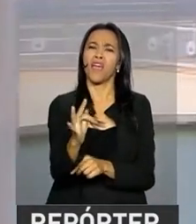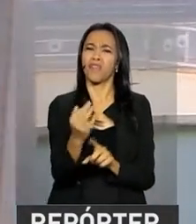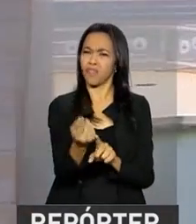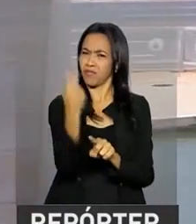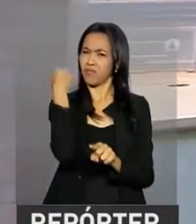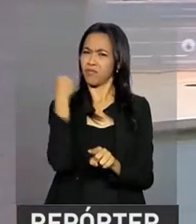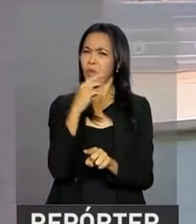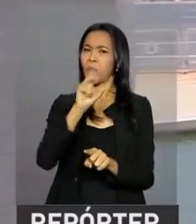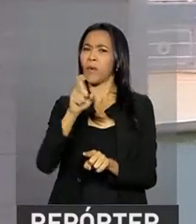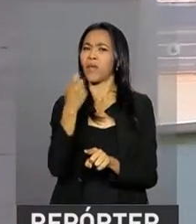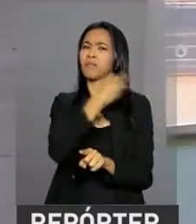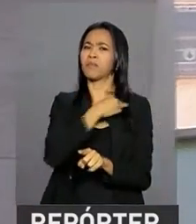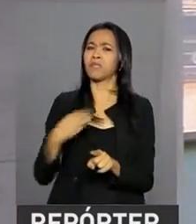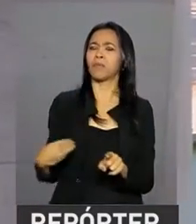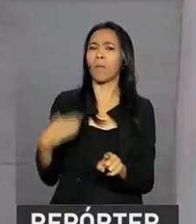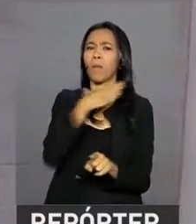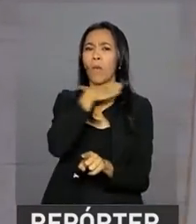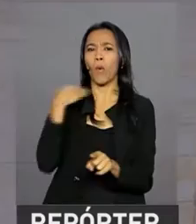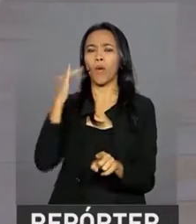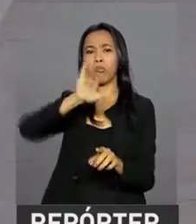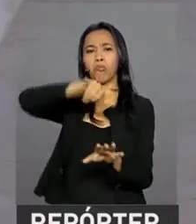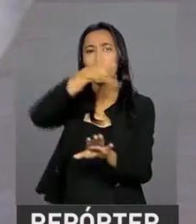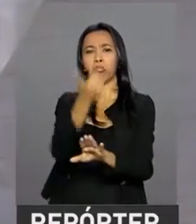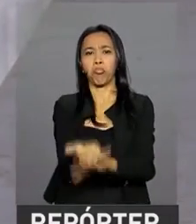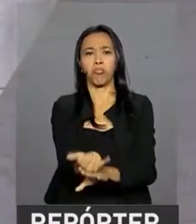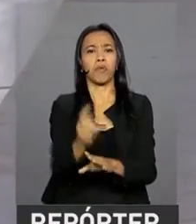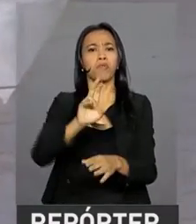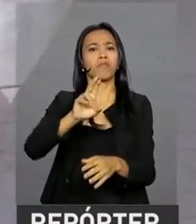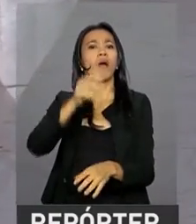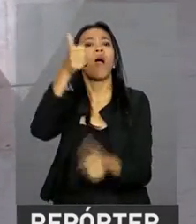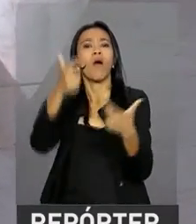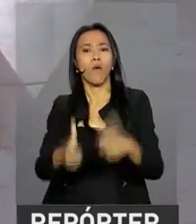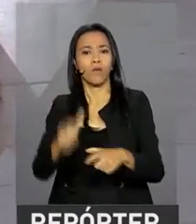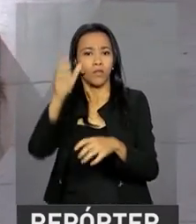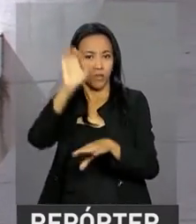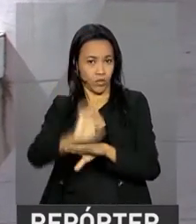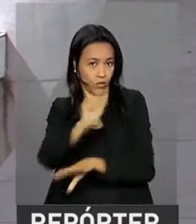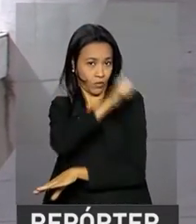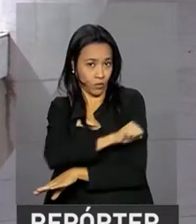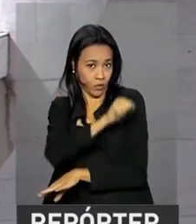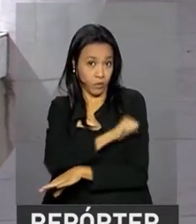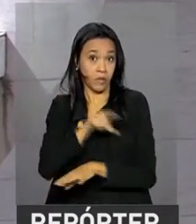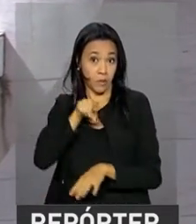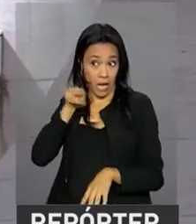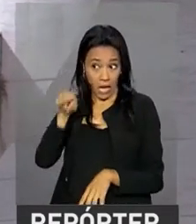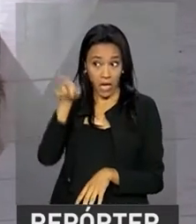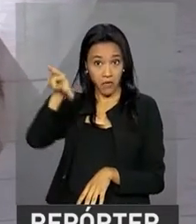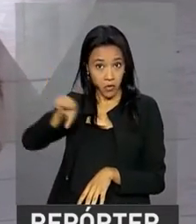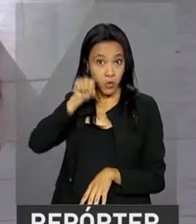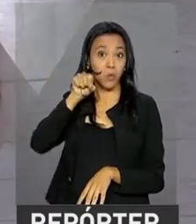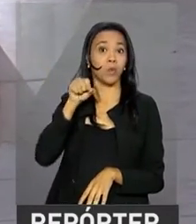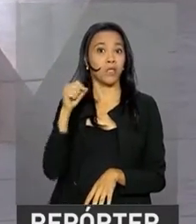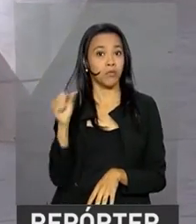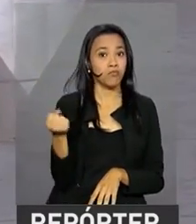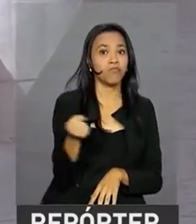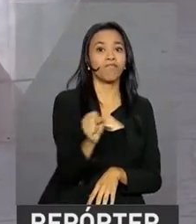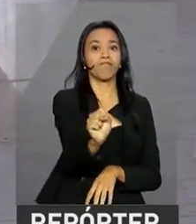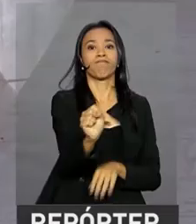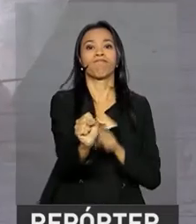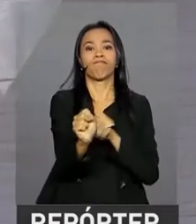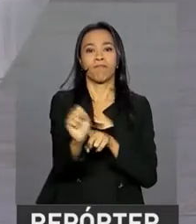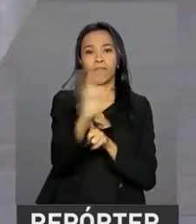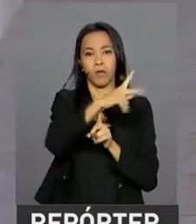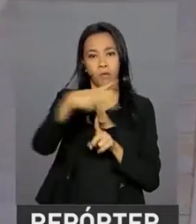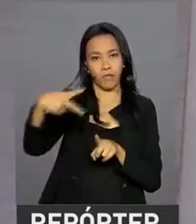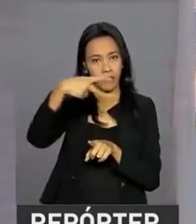aéreo em janeiro deste ano no estado do Rio de Janeiro. Alexandre de Moraes foi indicado para o STF pelo presidente Michel